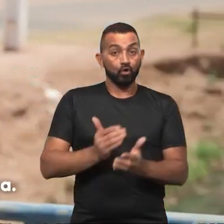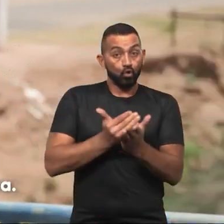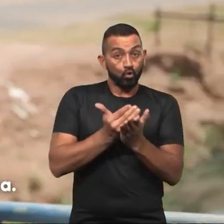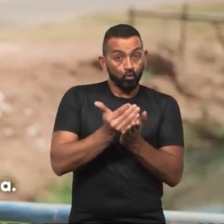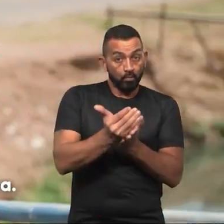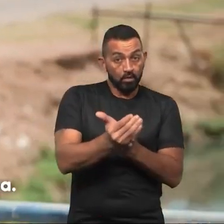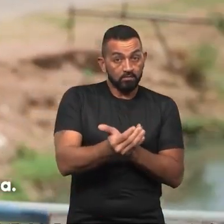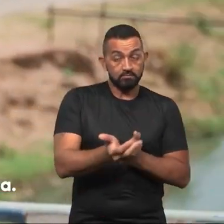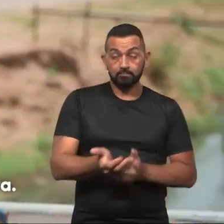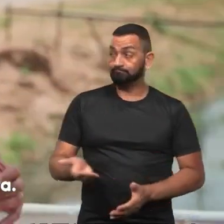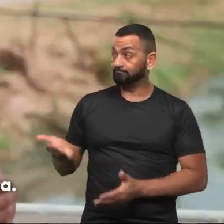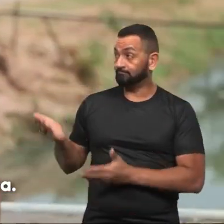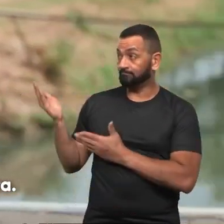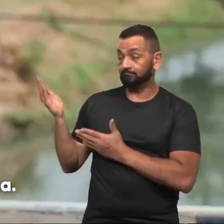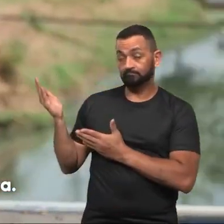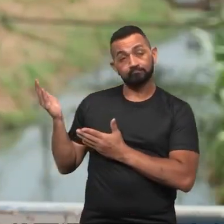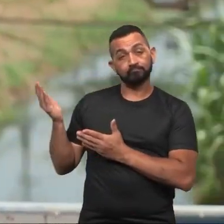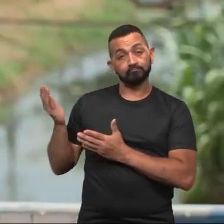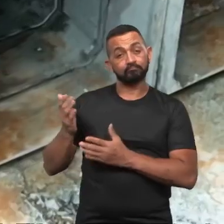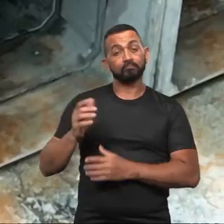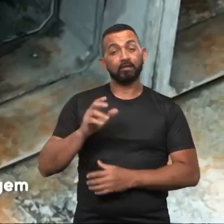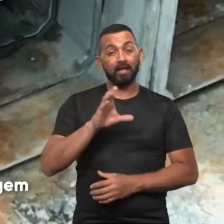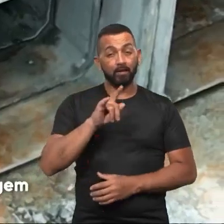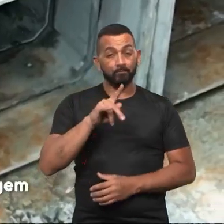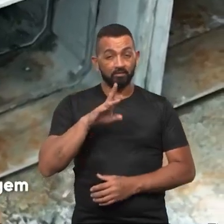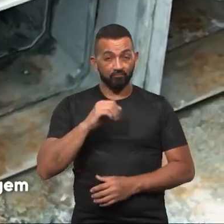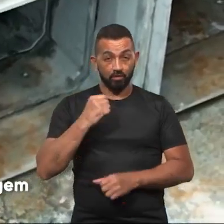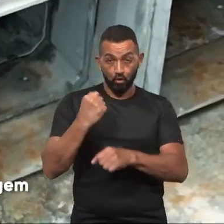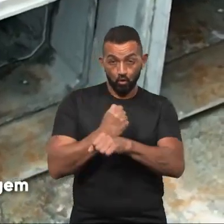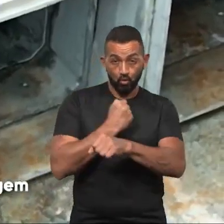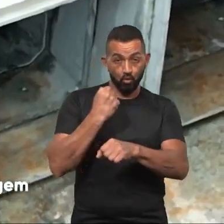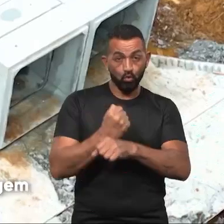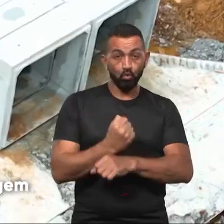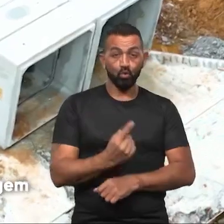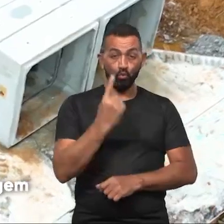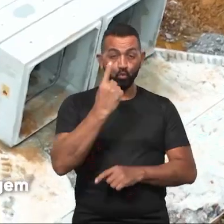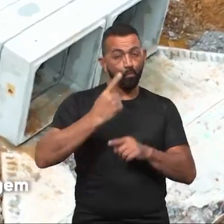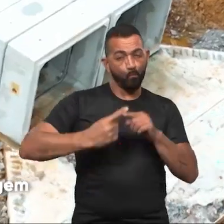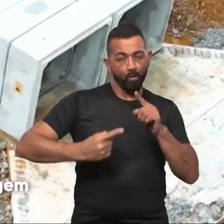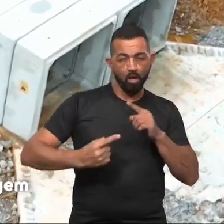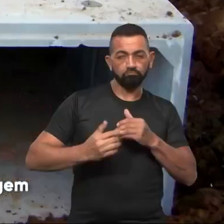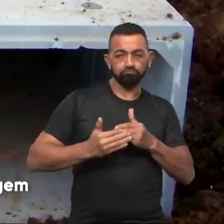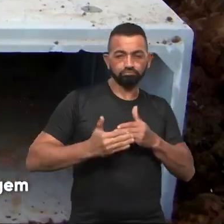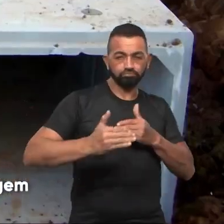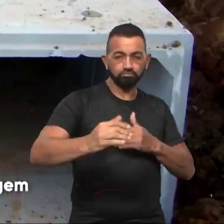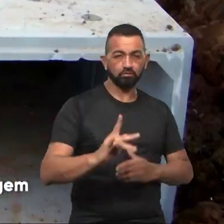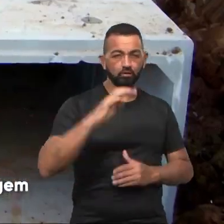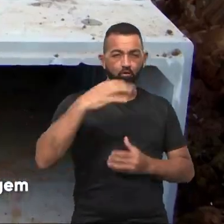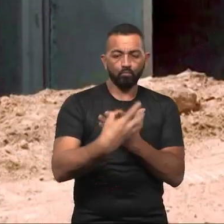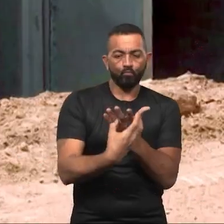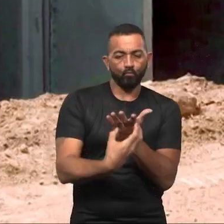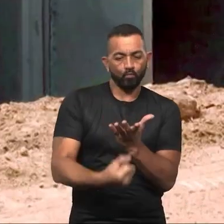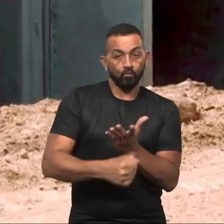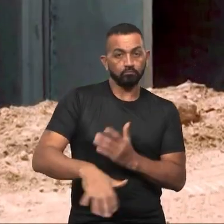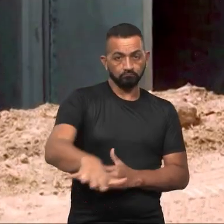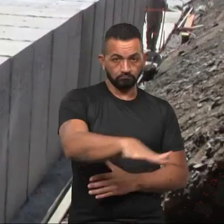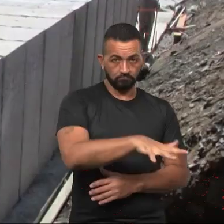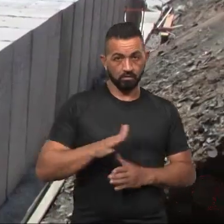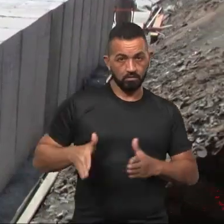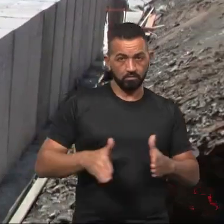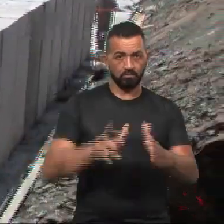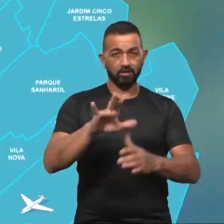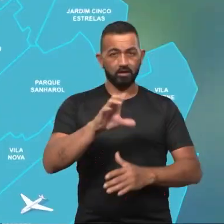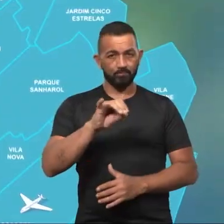Começando aqui, no Riacho Capivara. Construção de um quilômetro e meio de macro-drenagem no Riacho